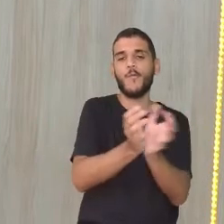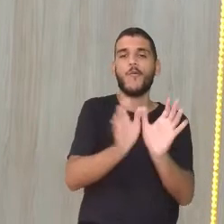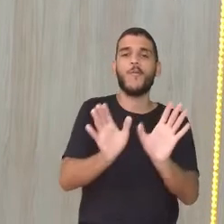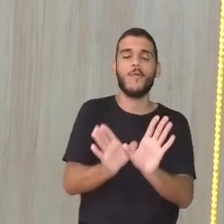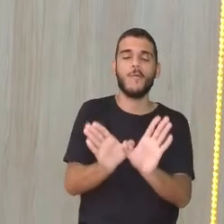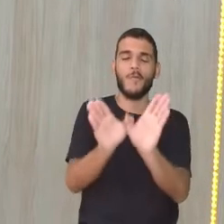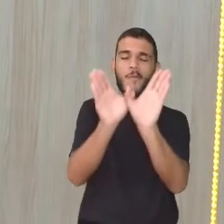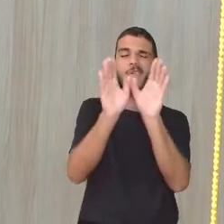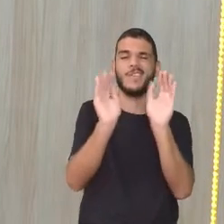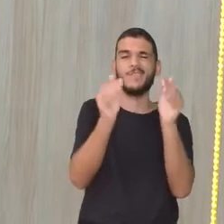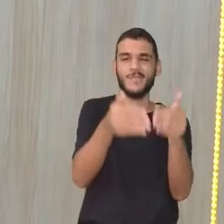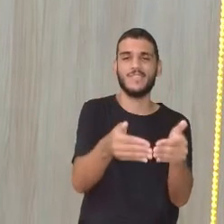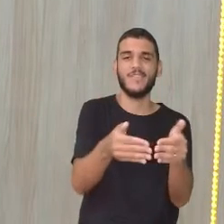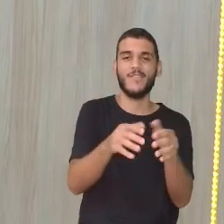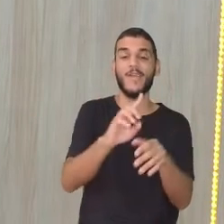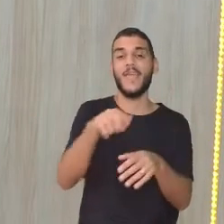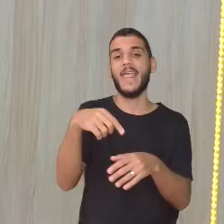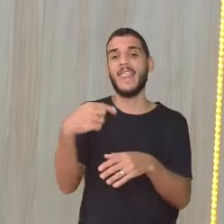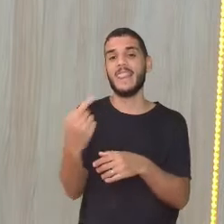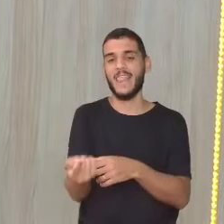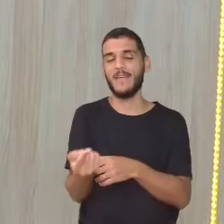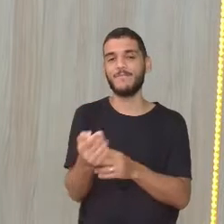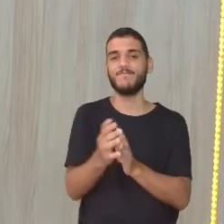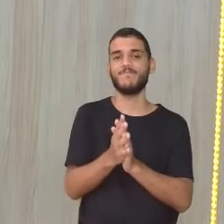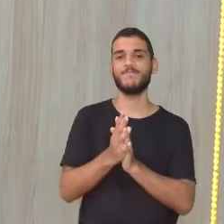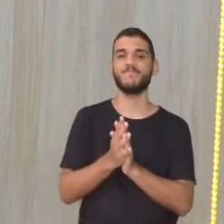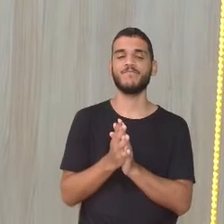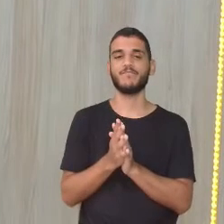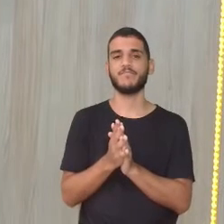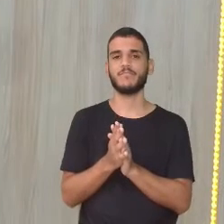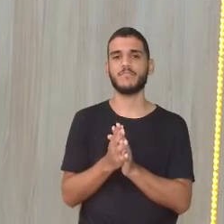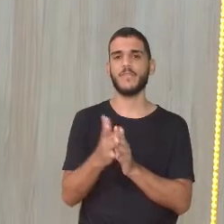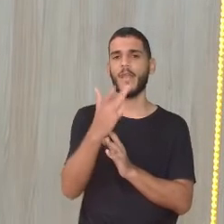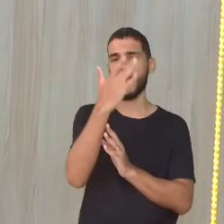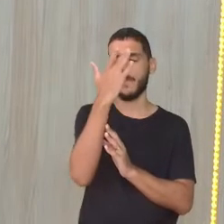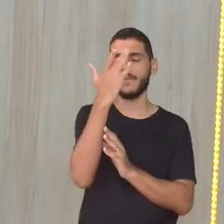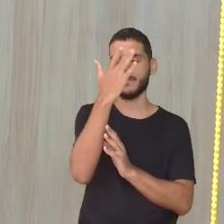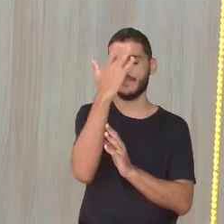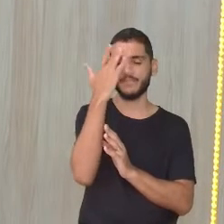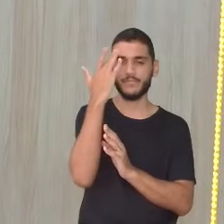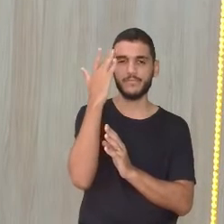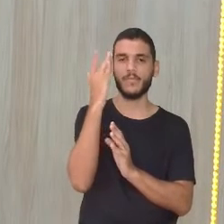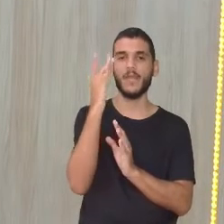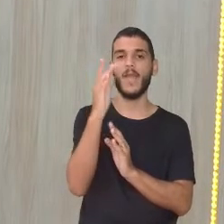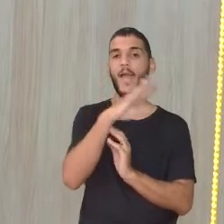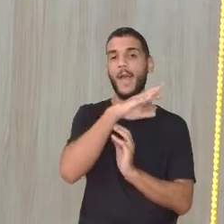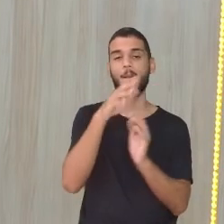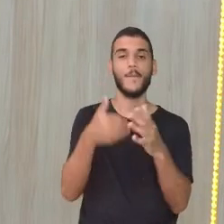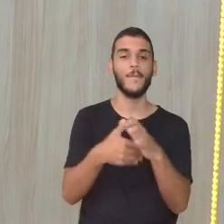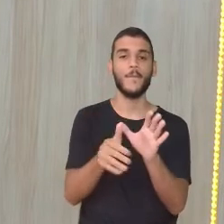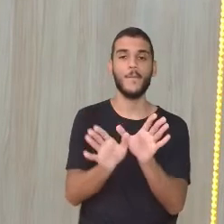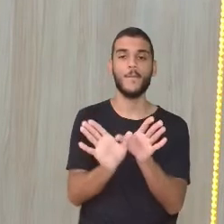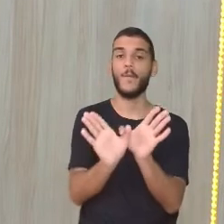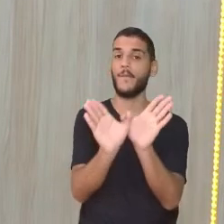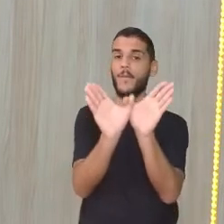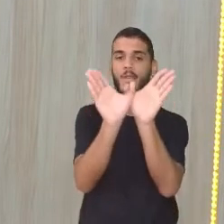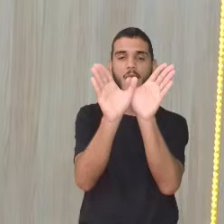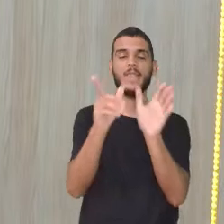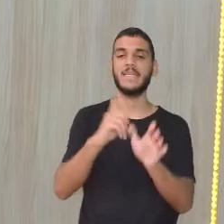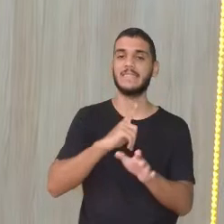Então, aquelas que estavam à frente, tinha uma população muito maior, né? Vários indivíduos da mesma espécie